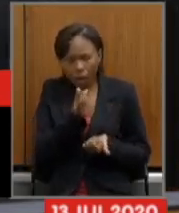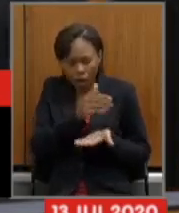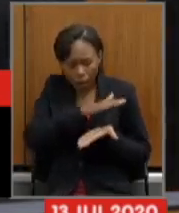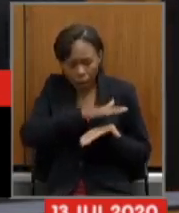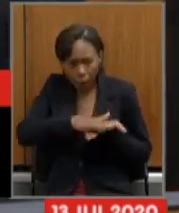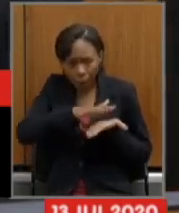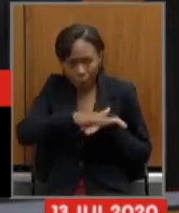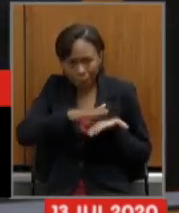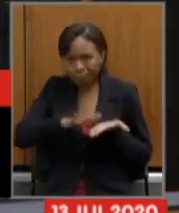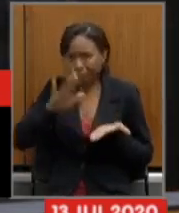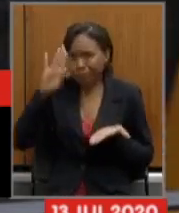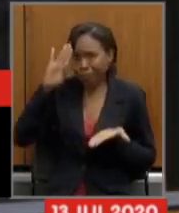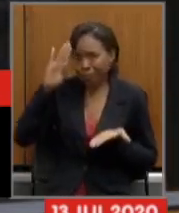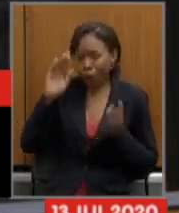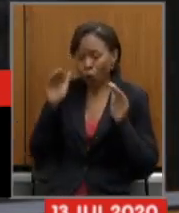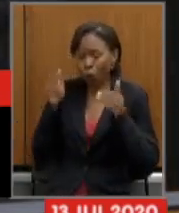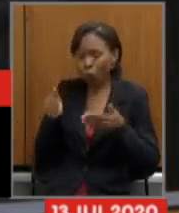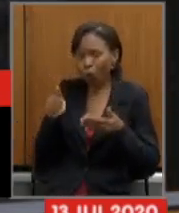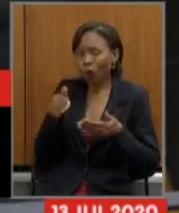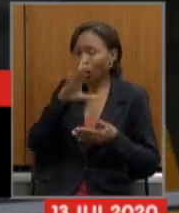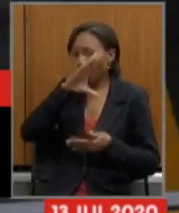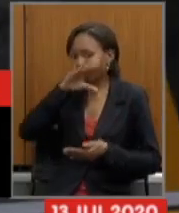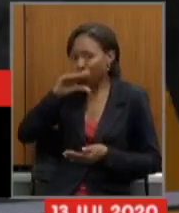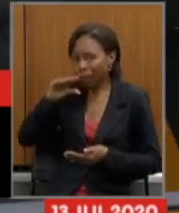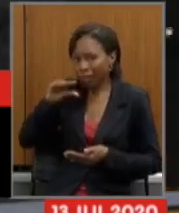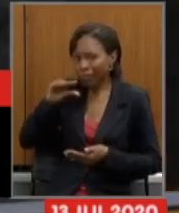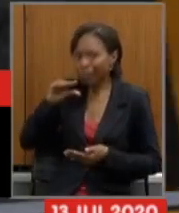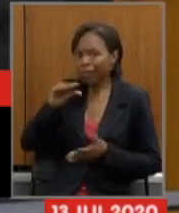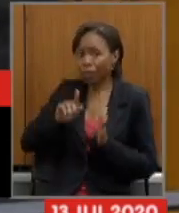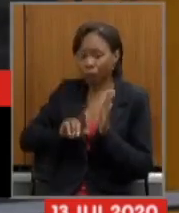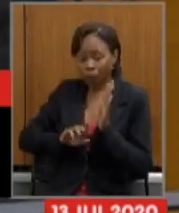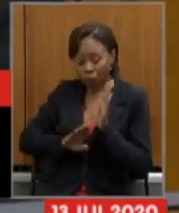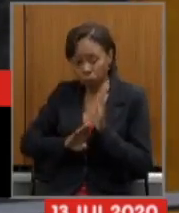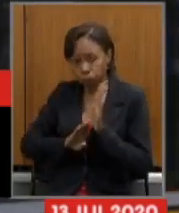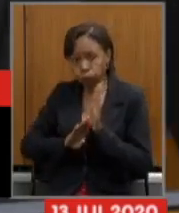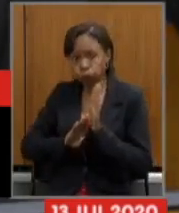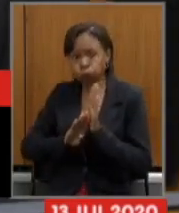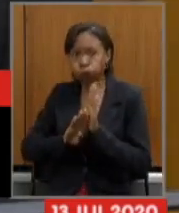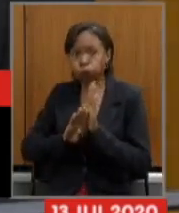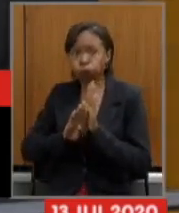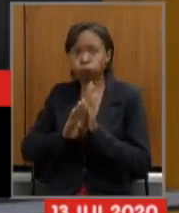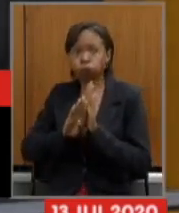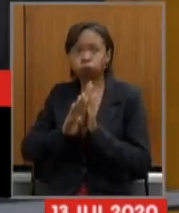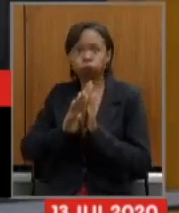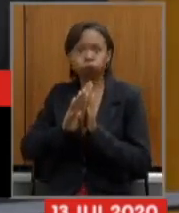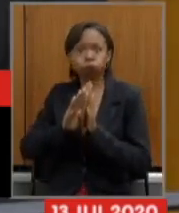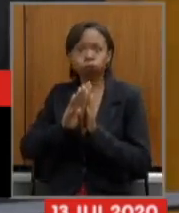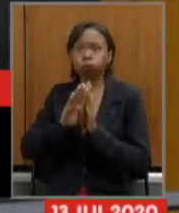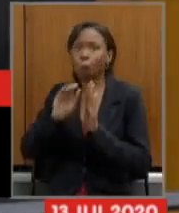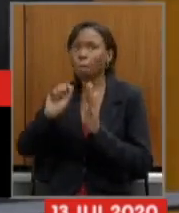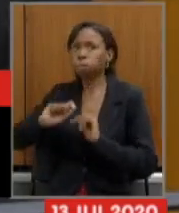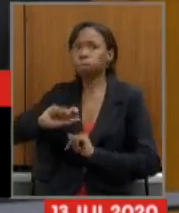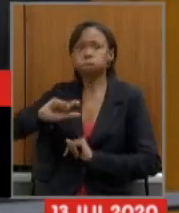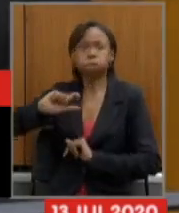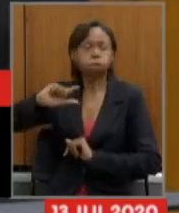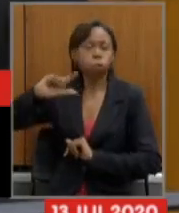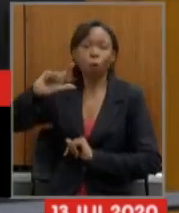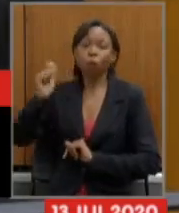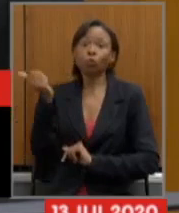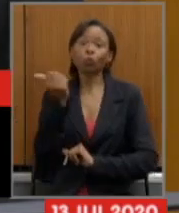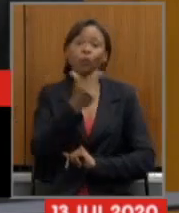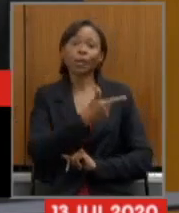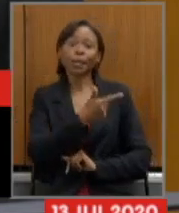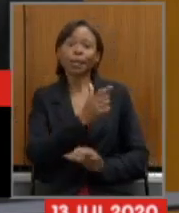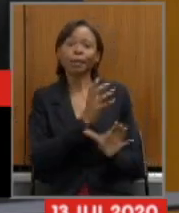as de pessoal, têm subido numa taxa muito superior às da receita.